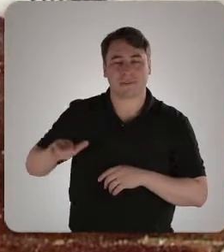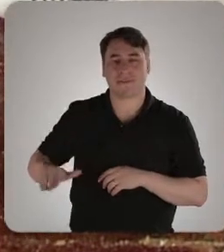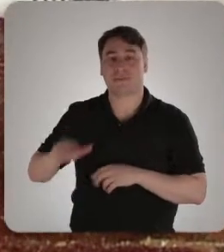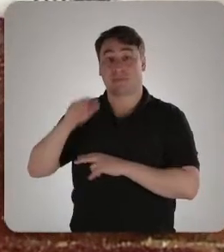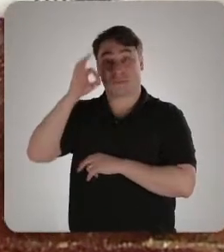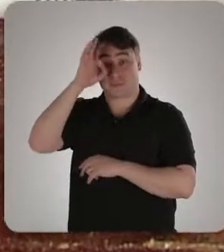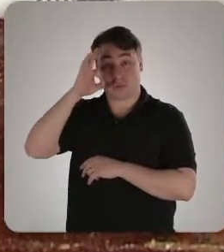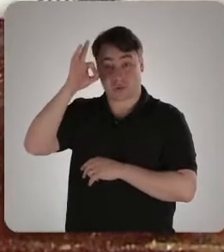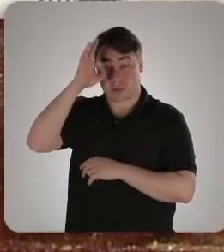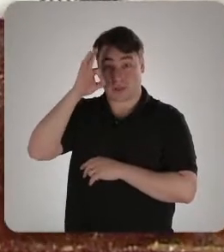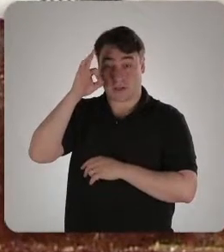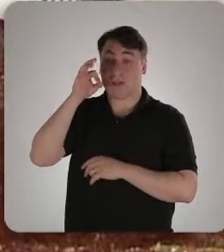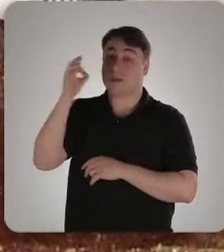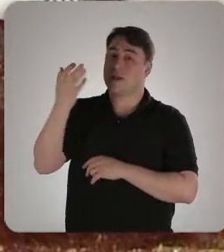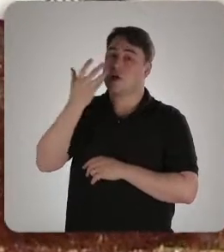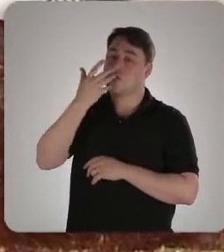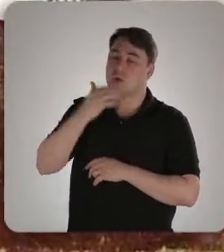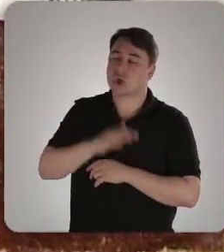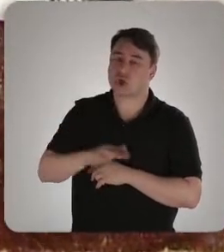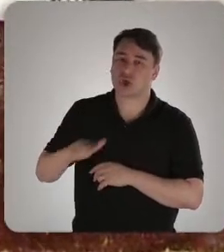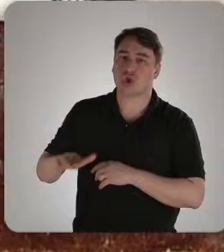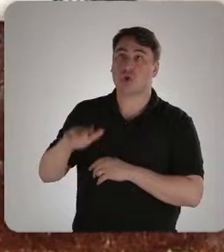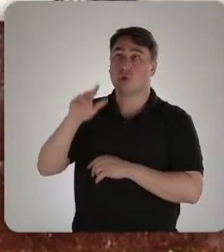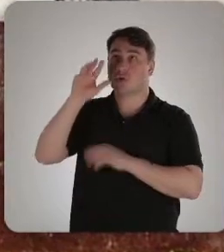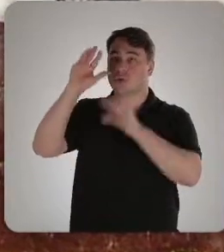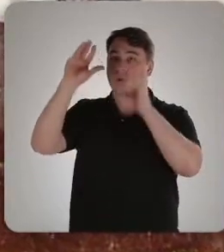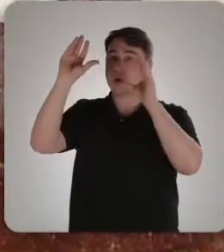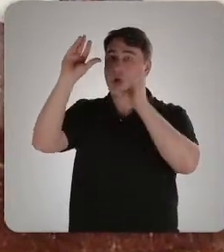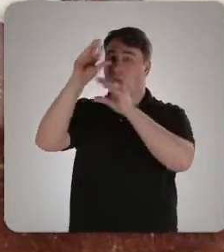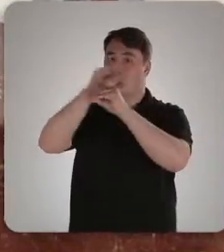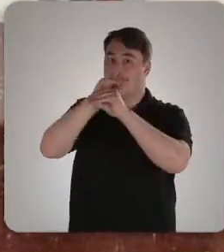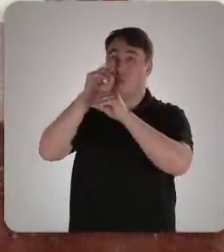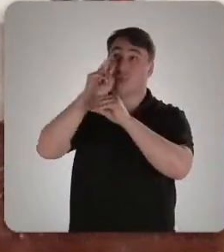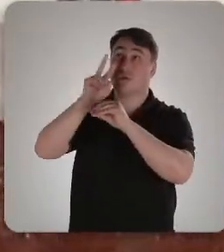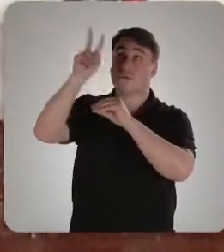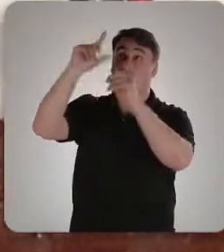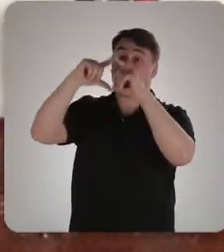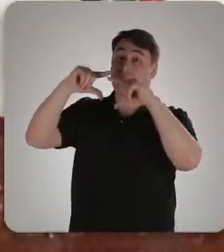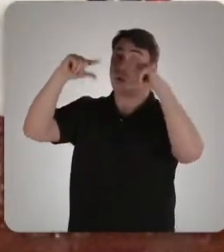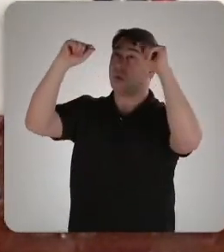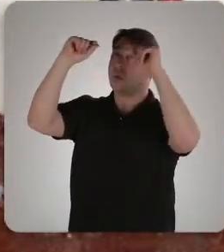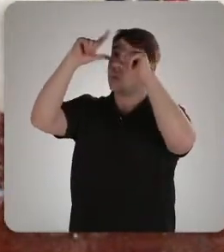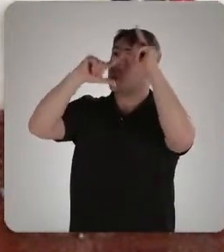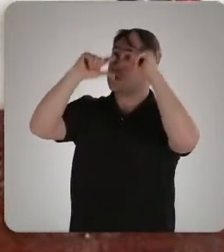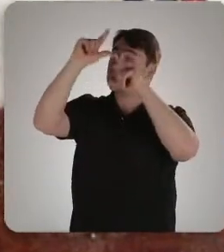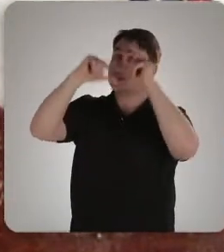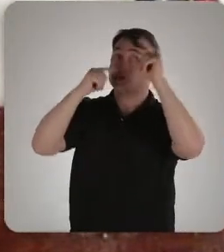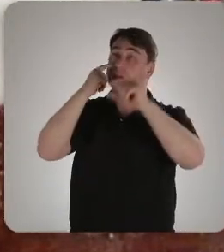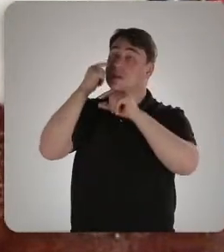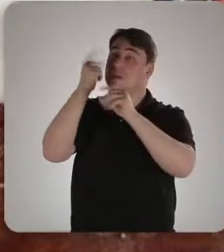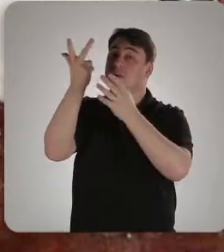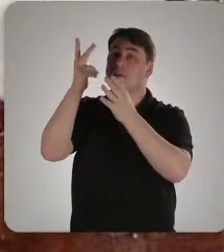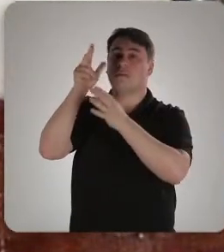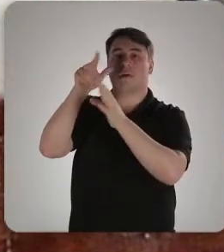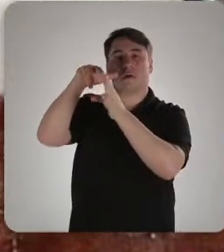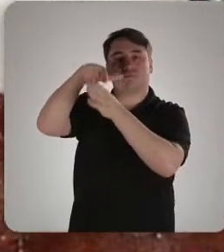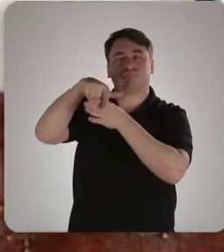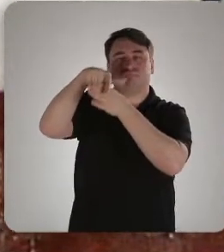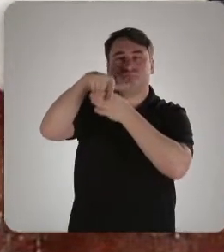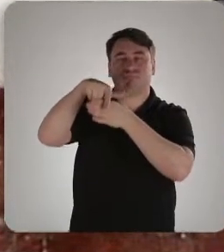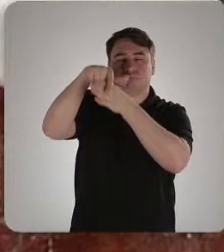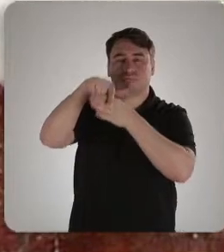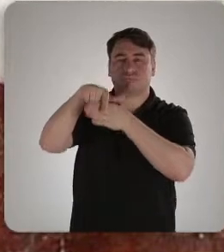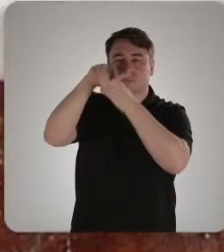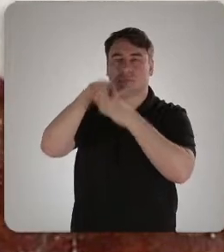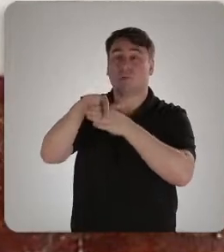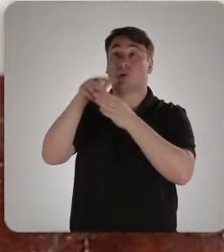claras da sua infância, olhava para a lua tentando enxergar o santo guerreiro, montado num cavalo branco em